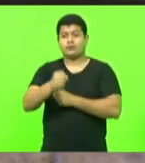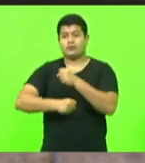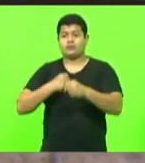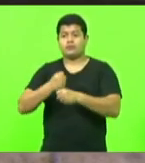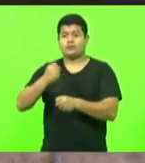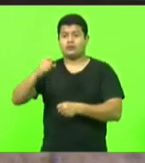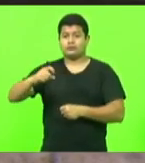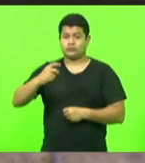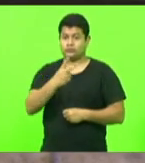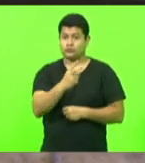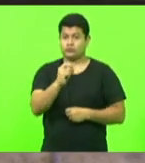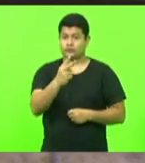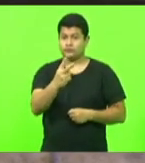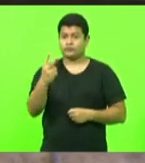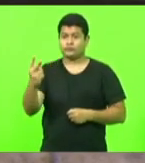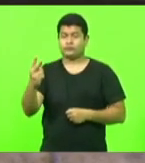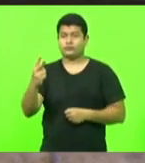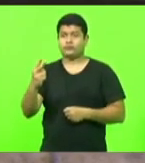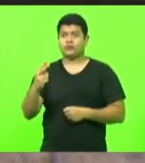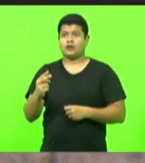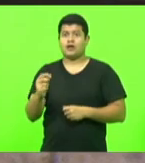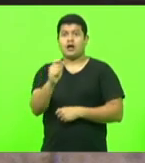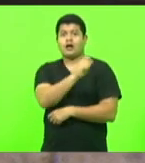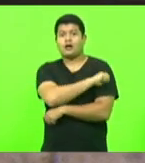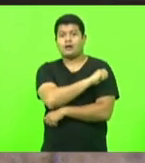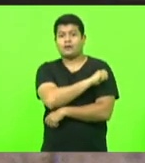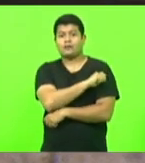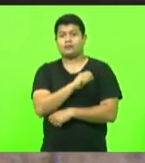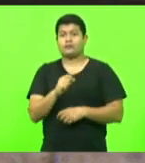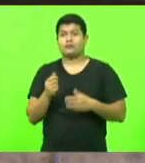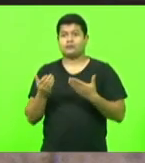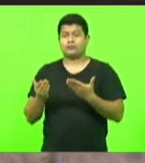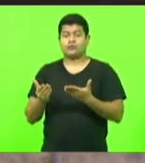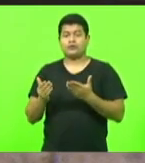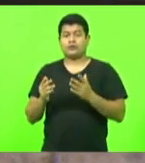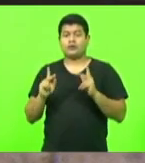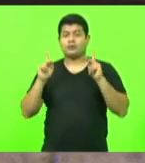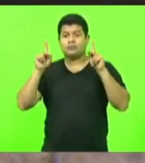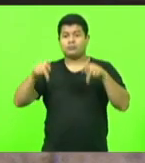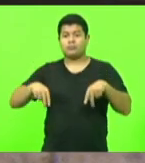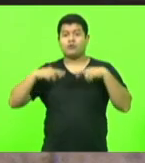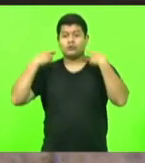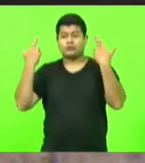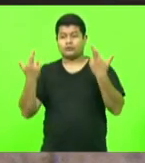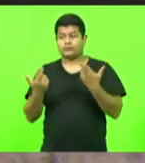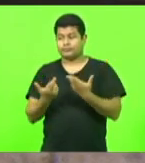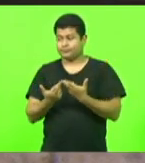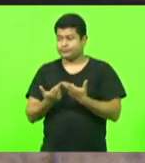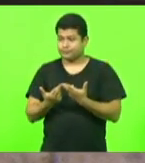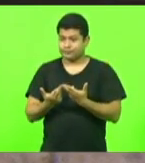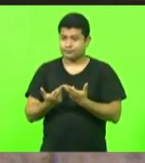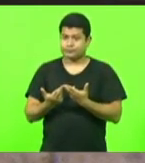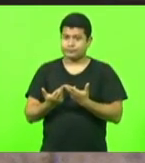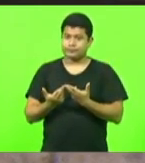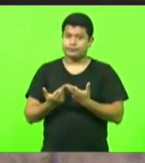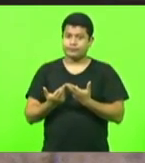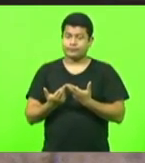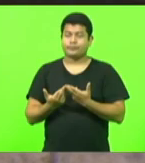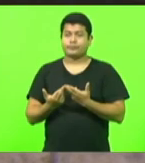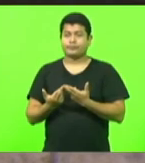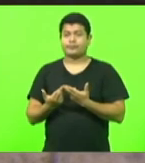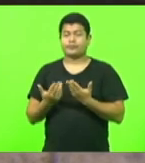alunos da Rede Municipal de Pouso Redondo, da Secretaria Municipal de Educação e Cultura,